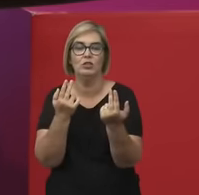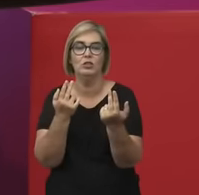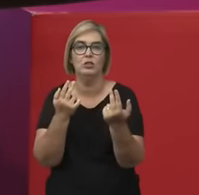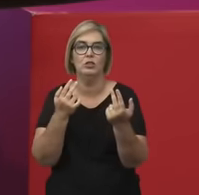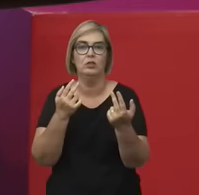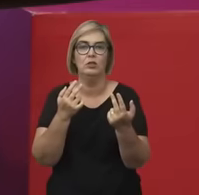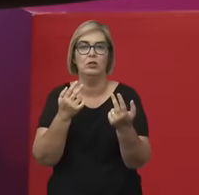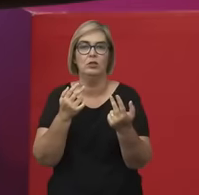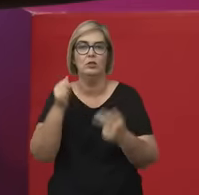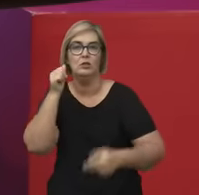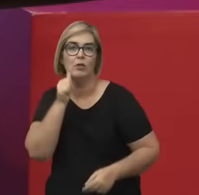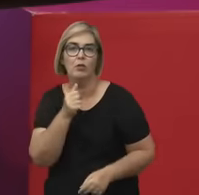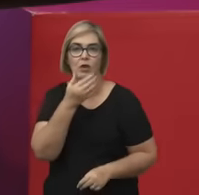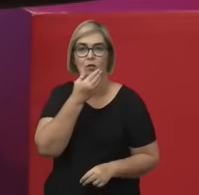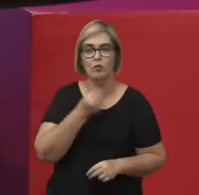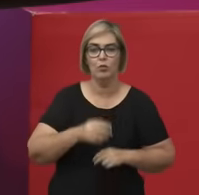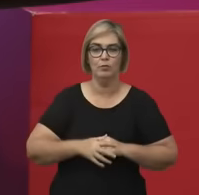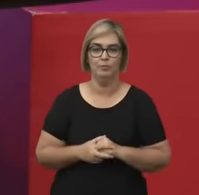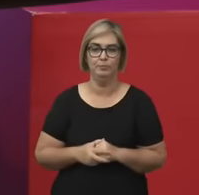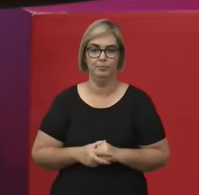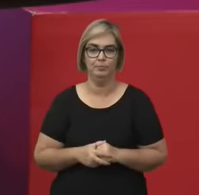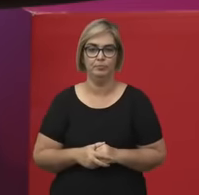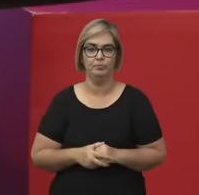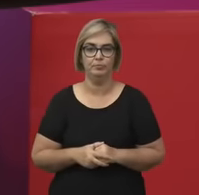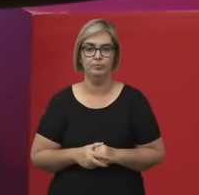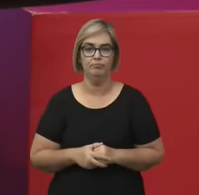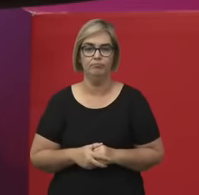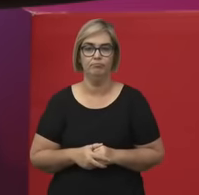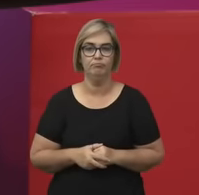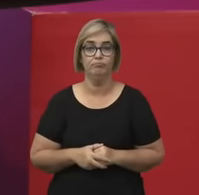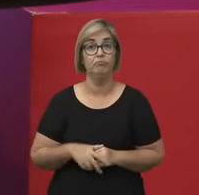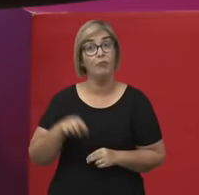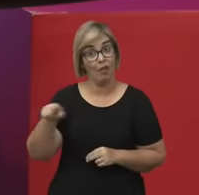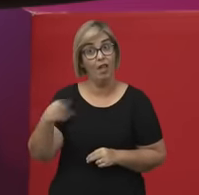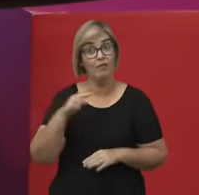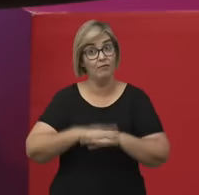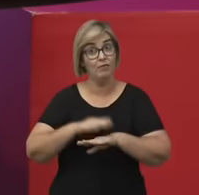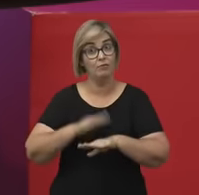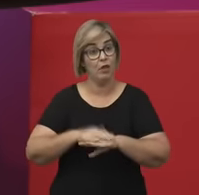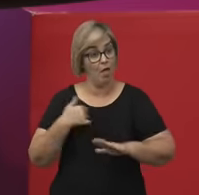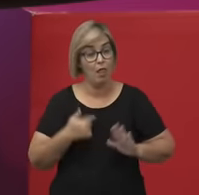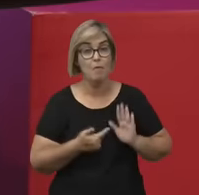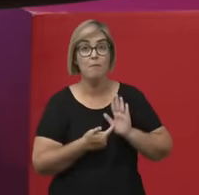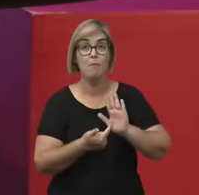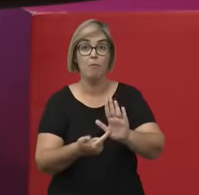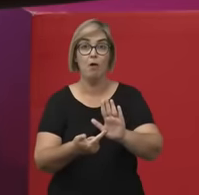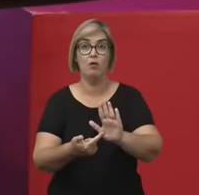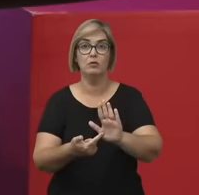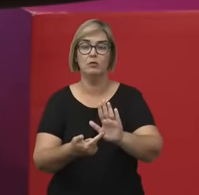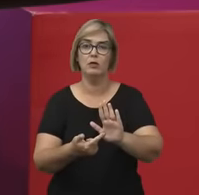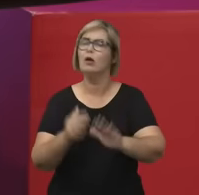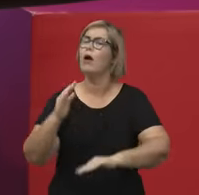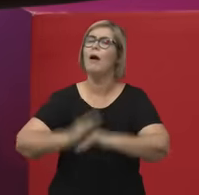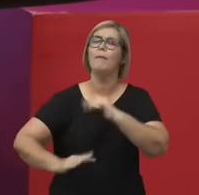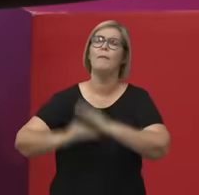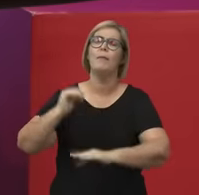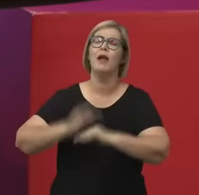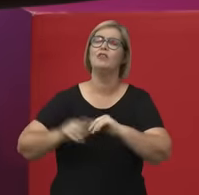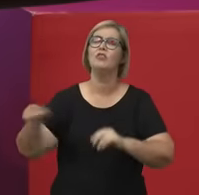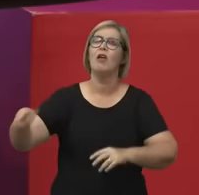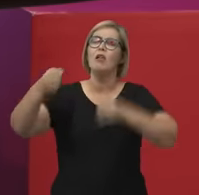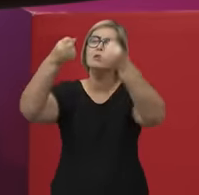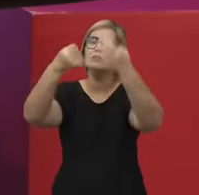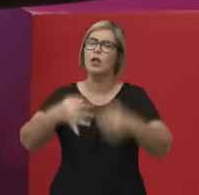da legalidade de sexo, né? E aí, que ele faz? Ele aplica os princípios cartesianos ao mundo prático e aí ele vai dizer